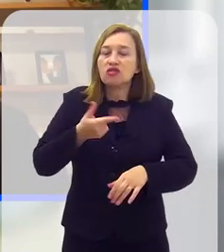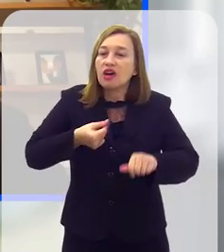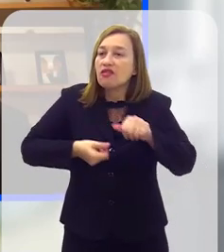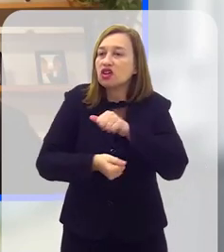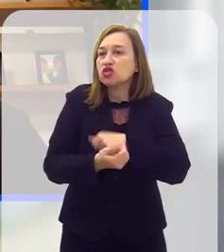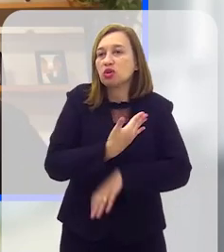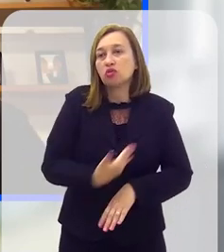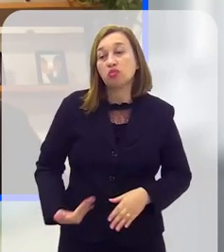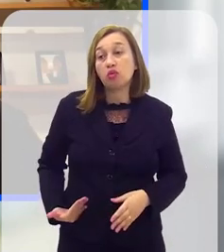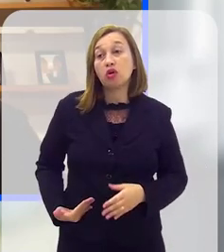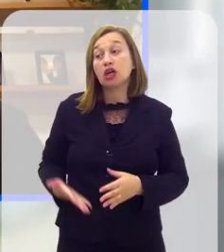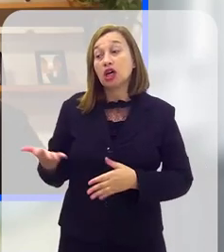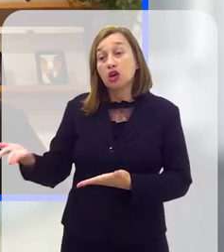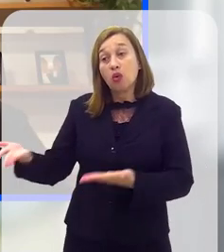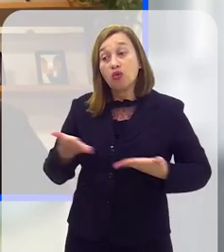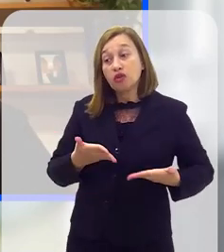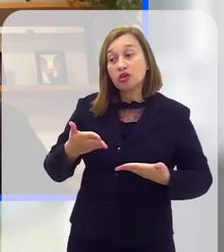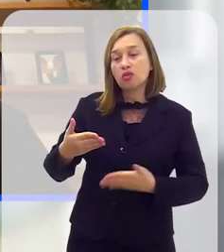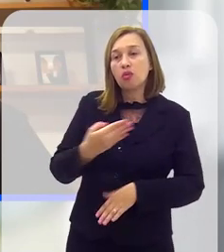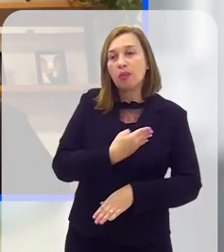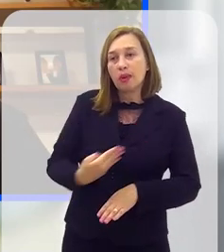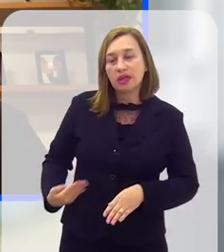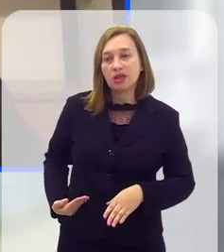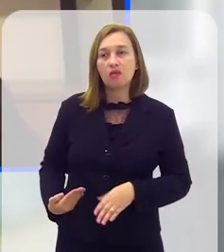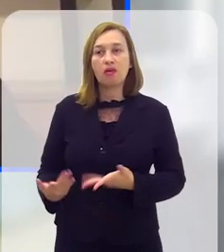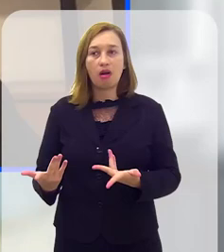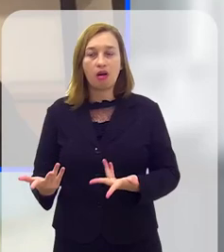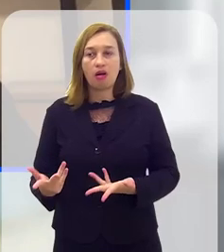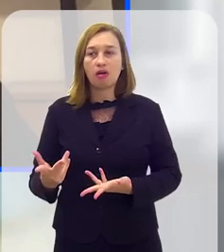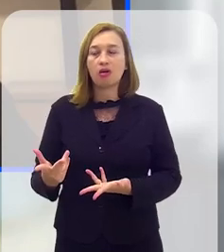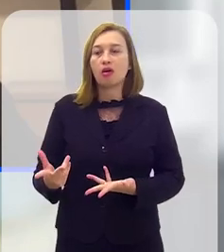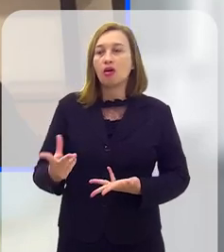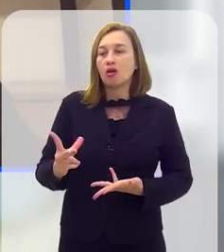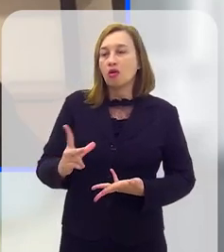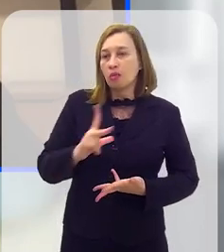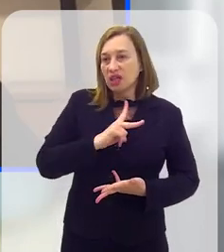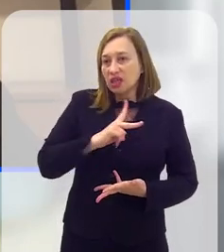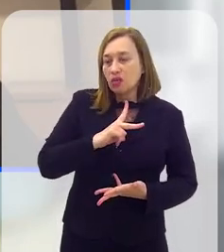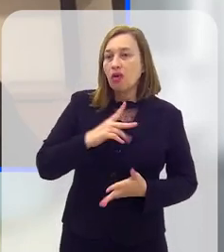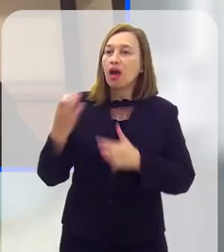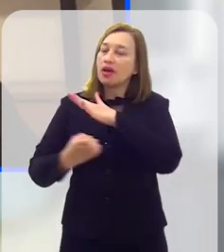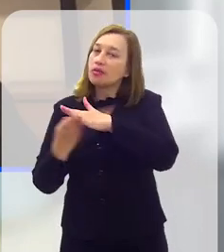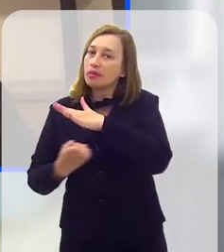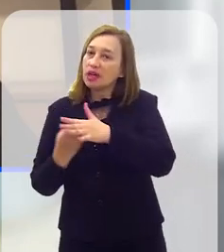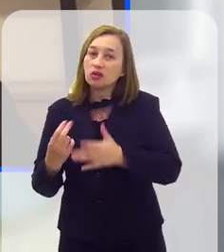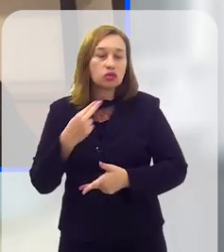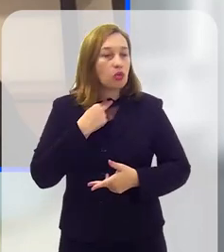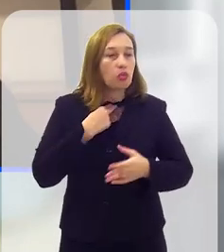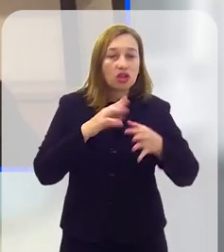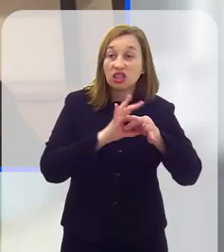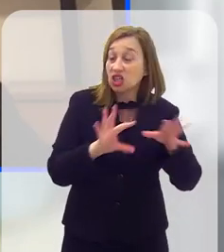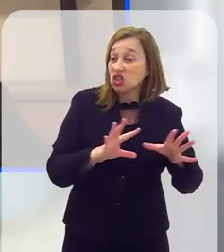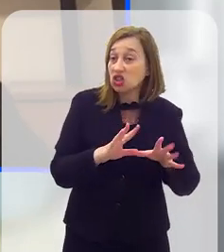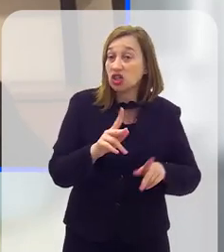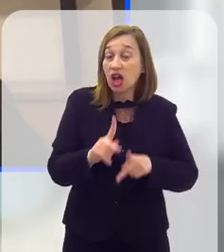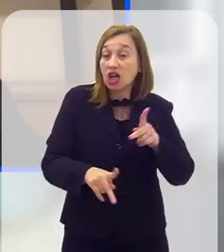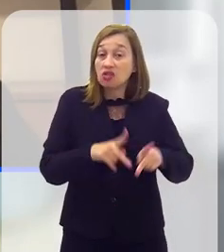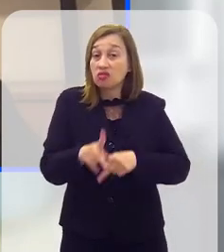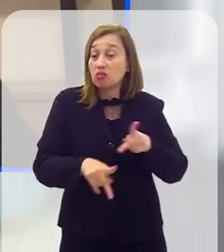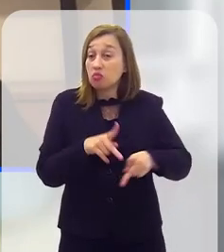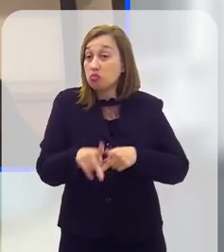isso como foco. Se não tiver investimento público, que traga o privado, mas a gente não pode deixar a população e o planeta à mercê